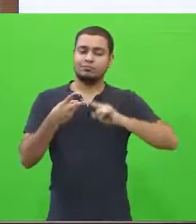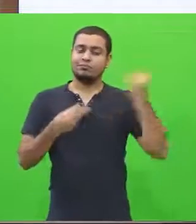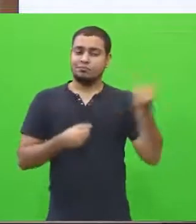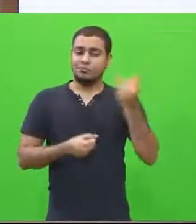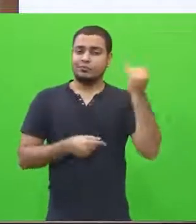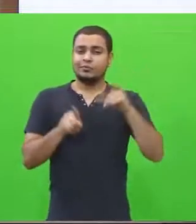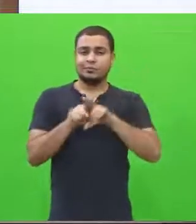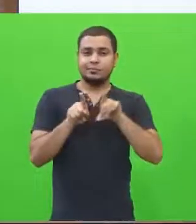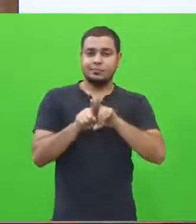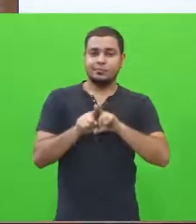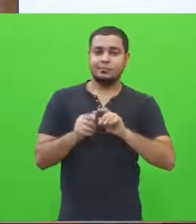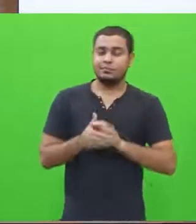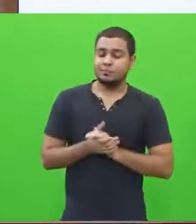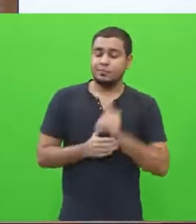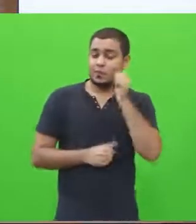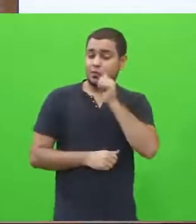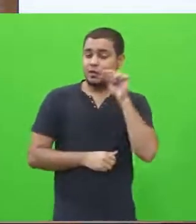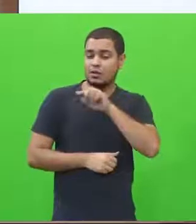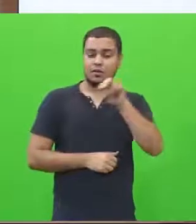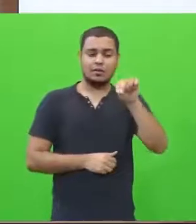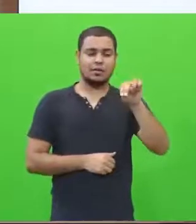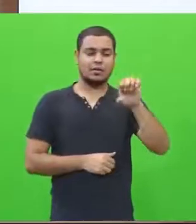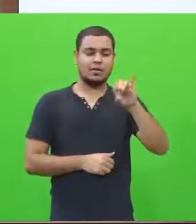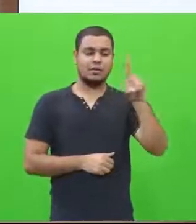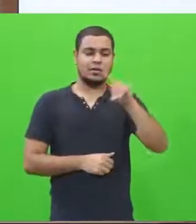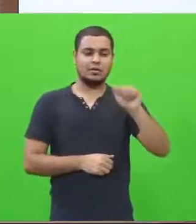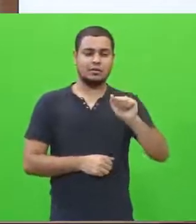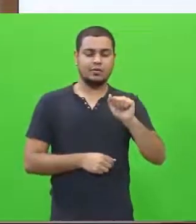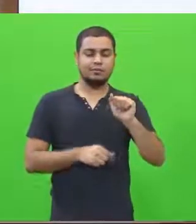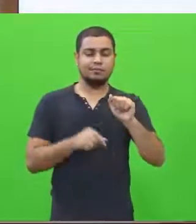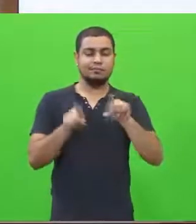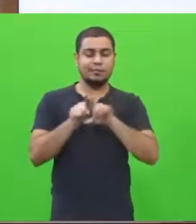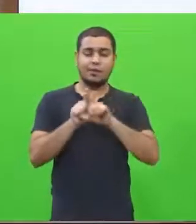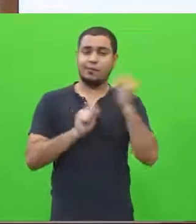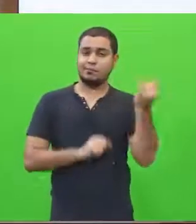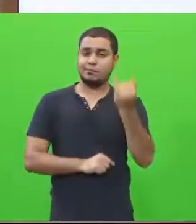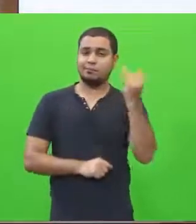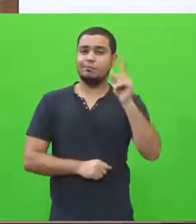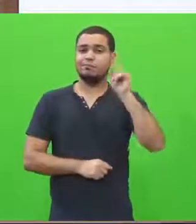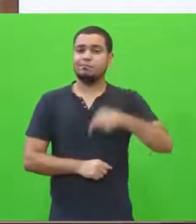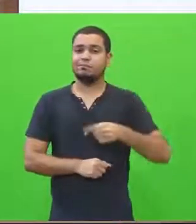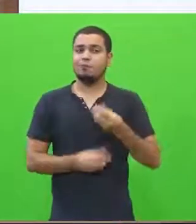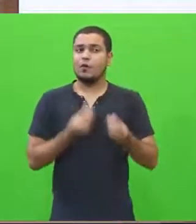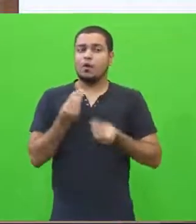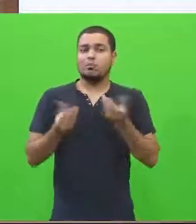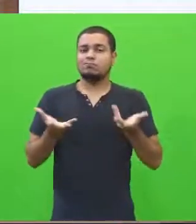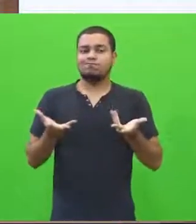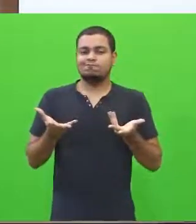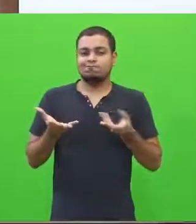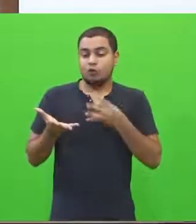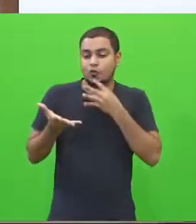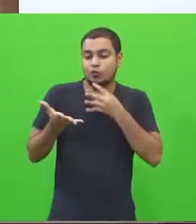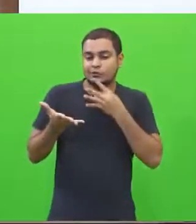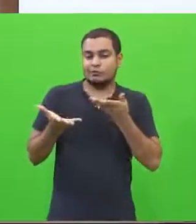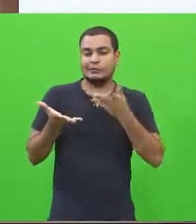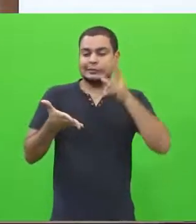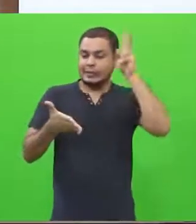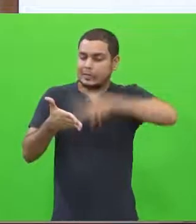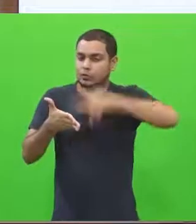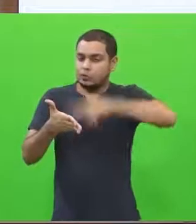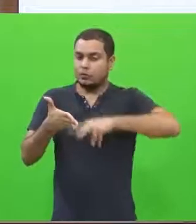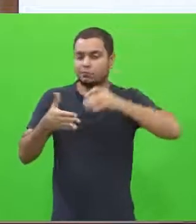coloca e que também foi pontuado por nós é a questão de um maior domínio da leitura.